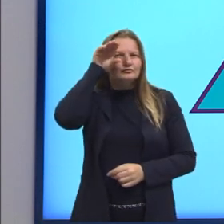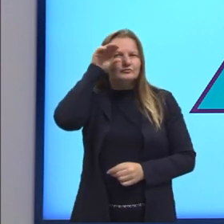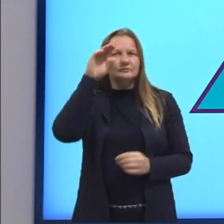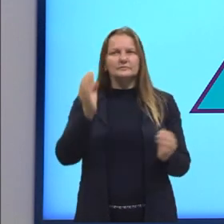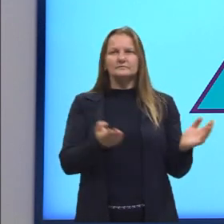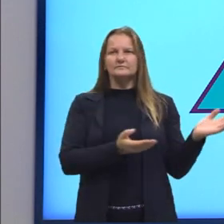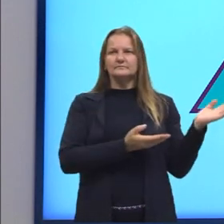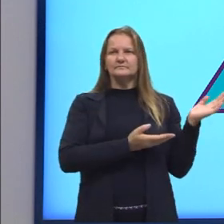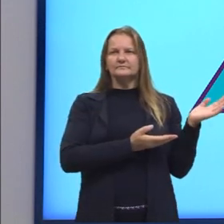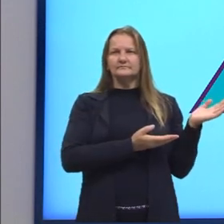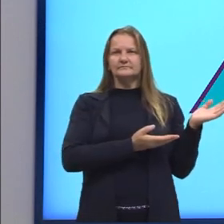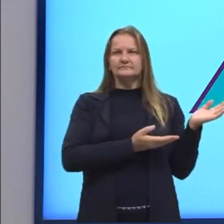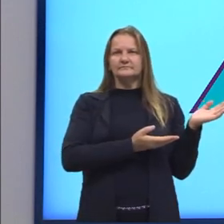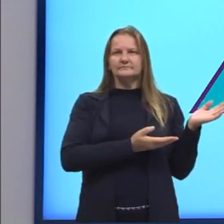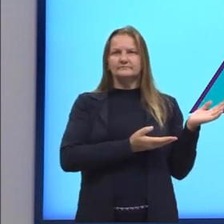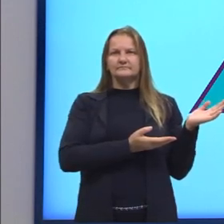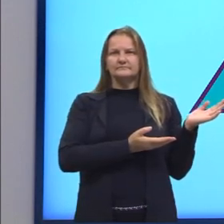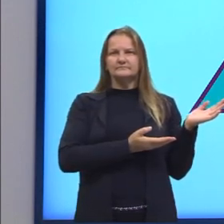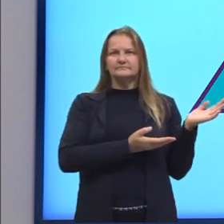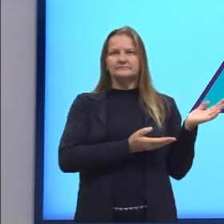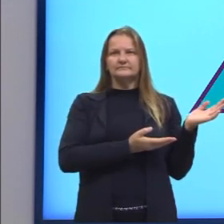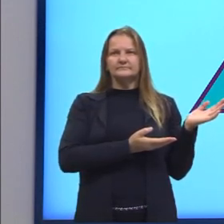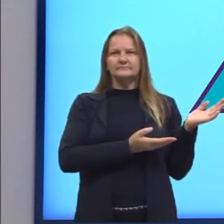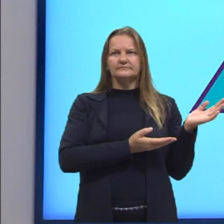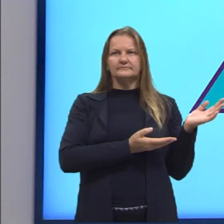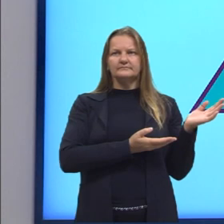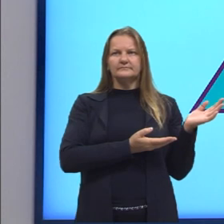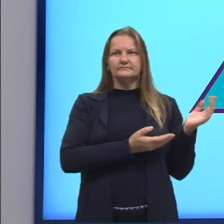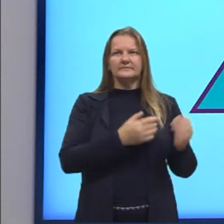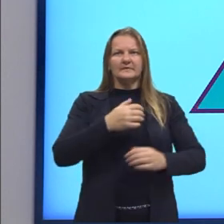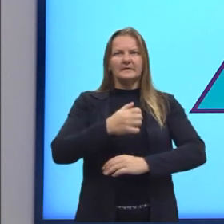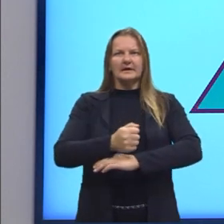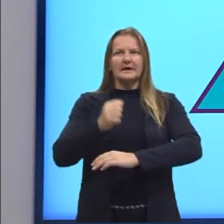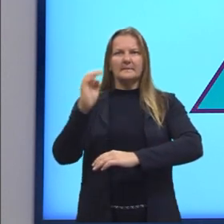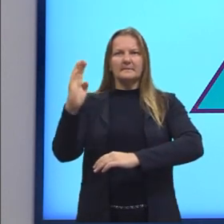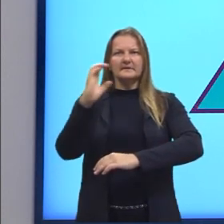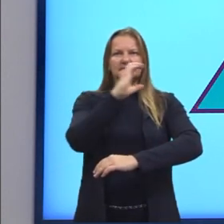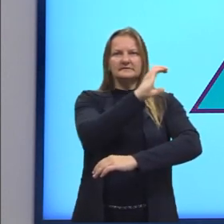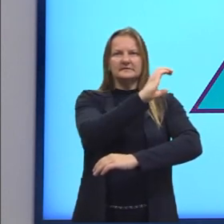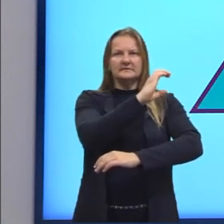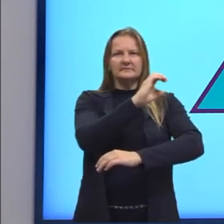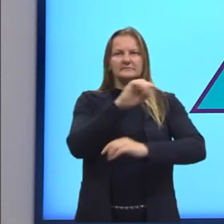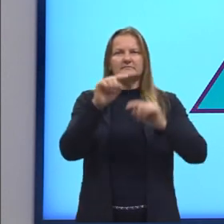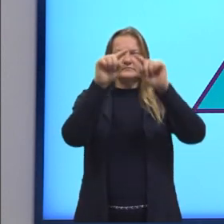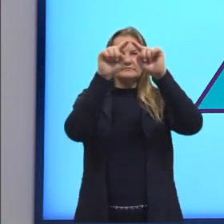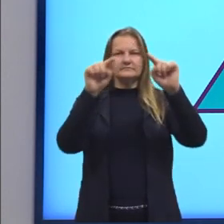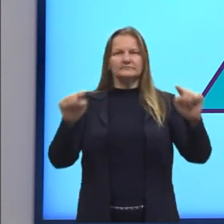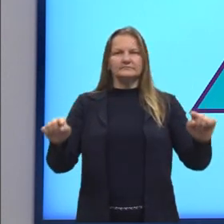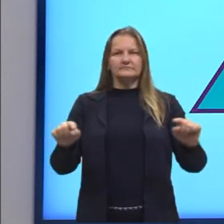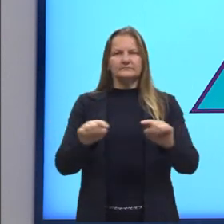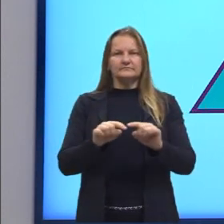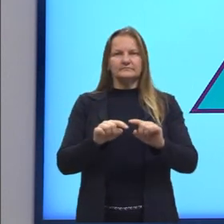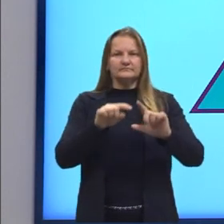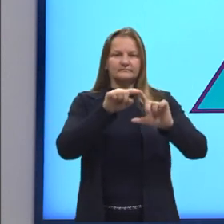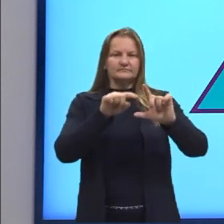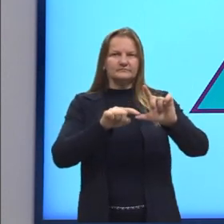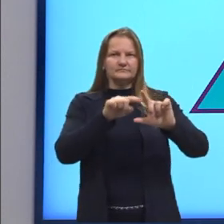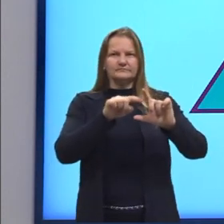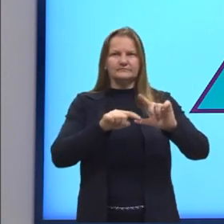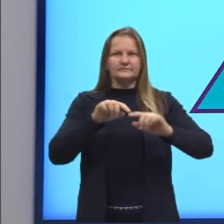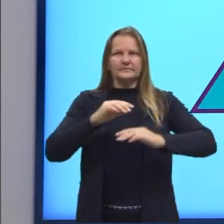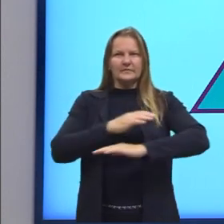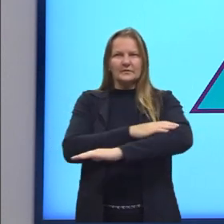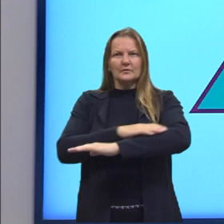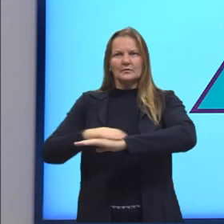o nosso triângulo aqui, ABC, é o triângulo maior. Só que quando nós traçamos a altura,